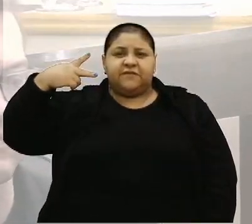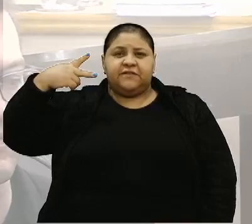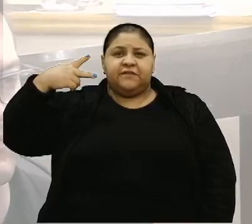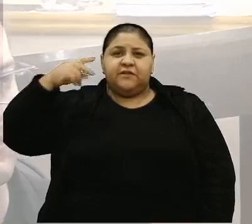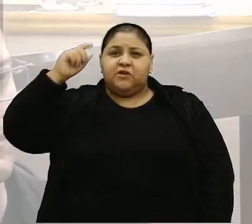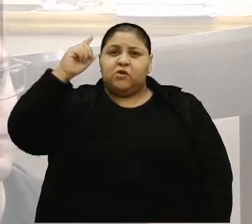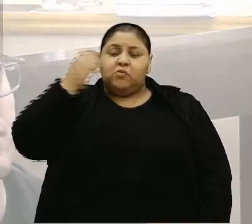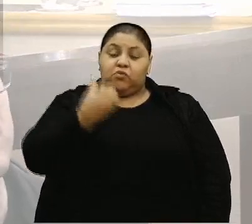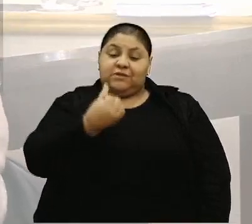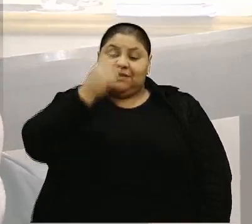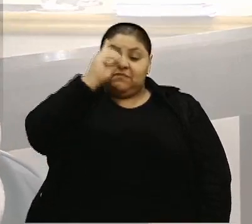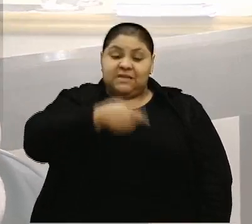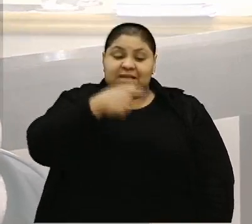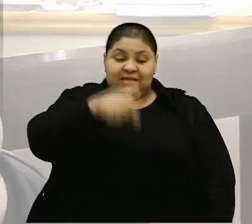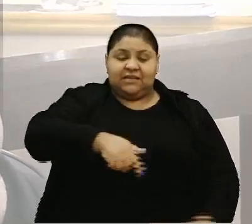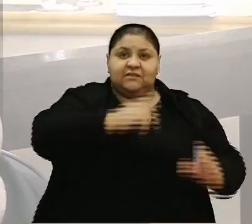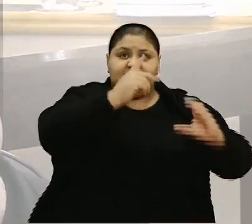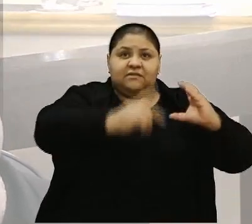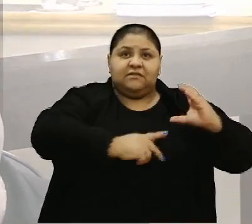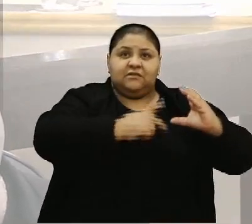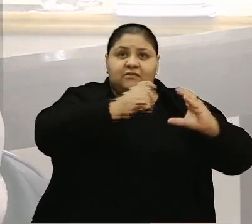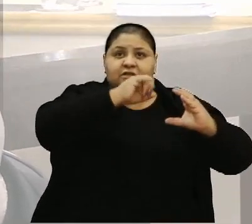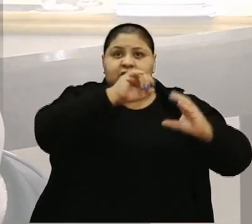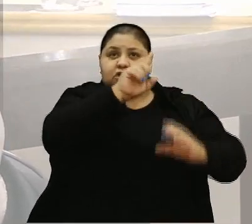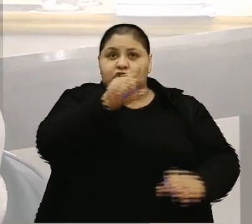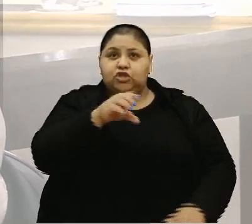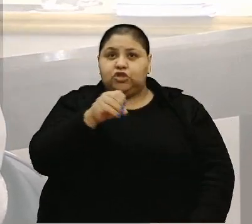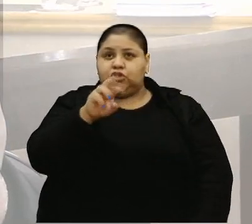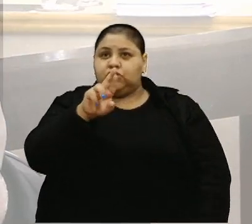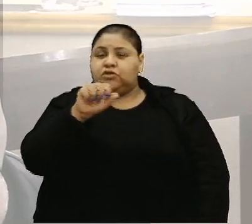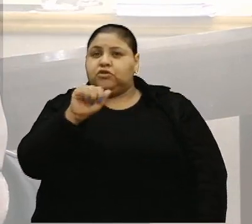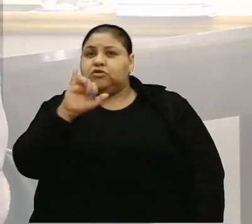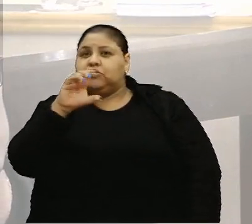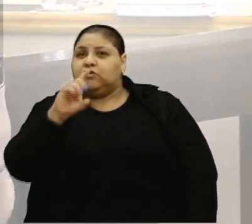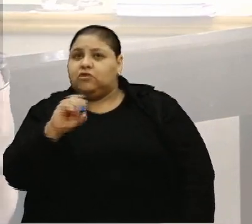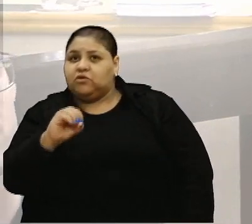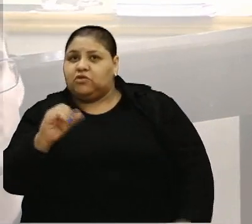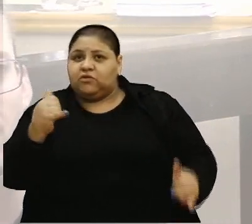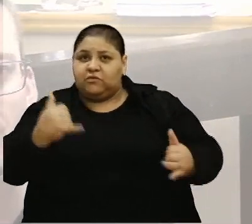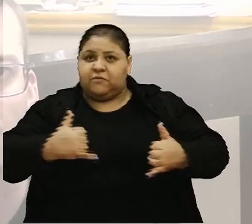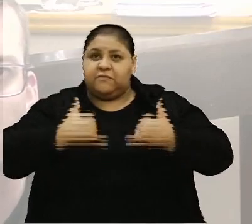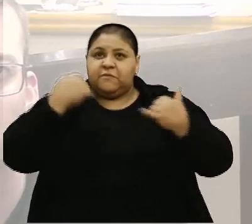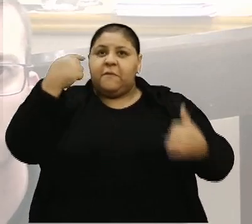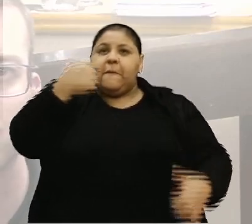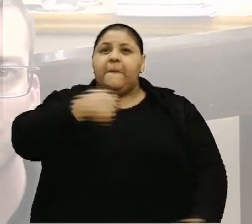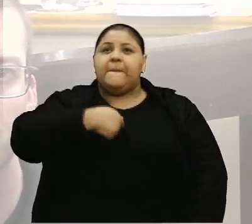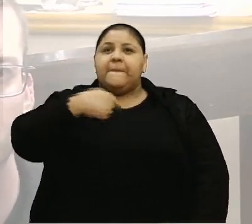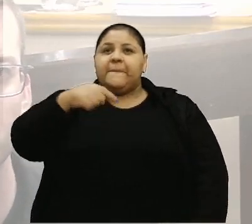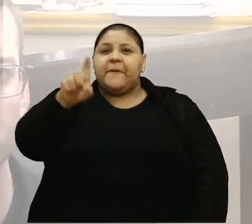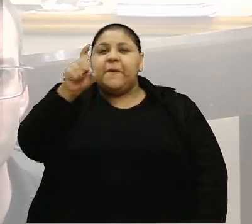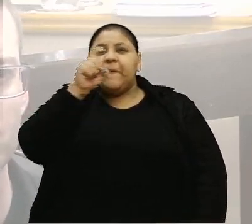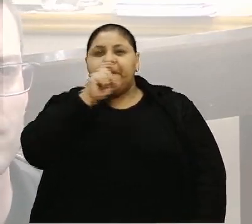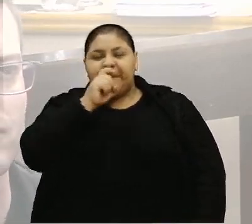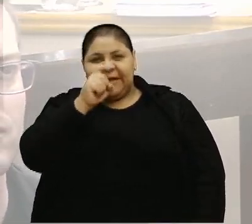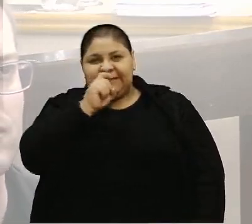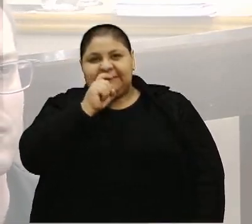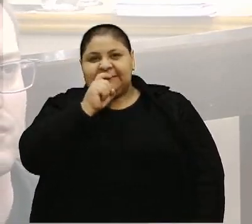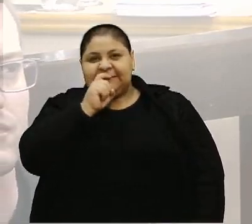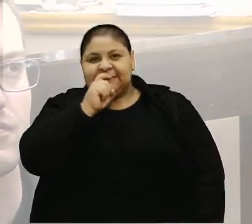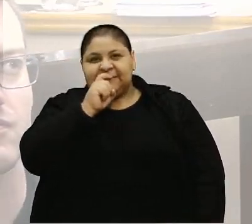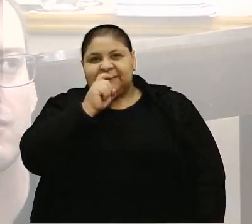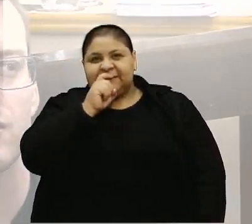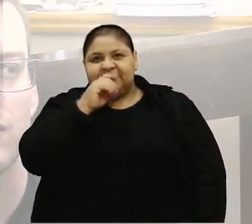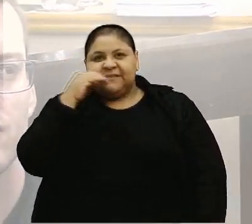mandatos aqui nessa Câmara de Vereadores, o vereador Zoraio do Silva, que está de aniversário hoje, meu pai. Feliz aniversário, pai.